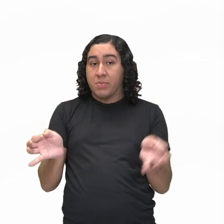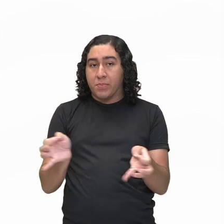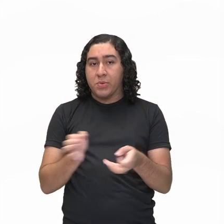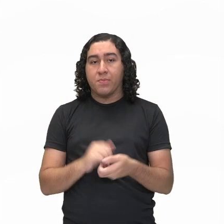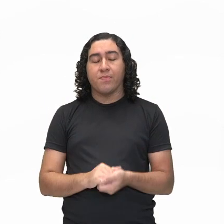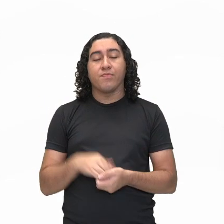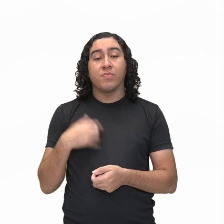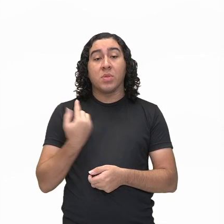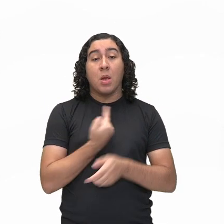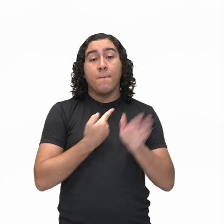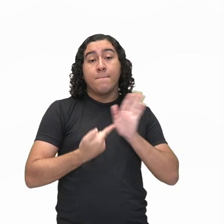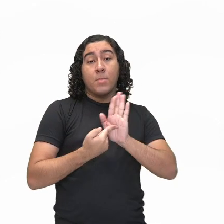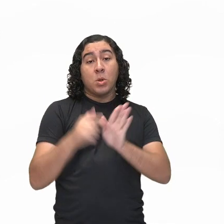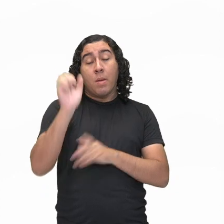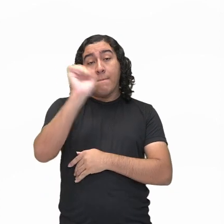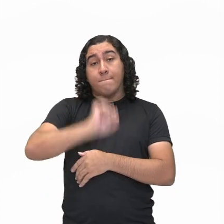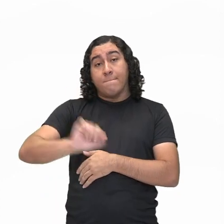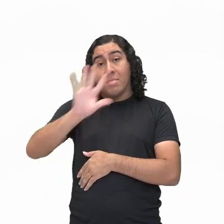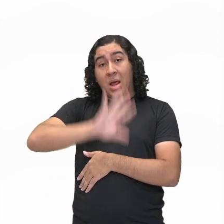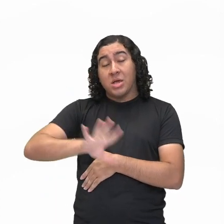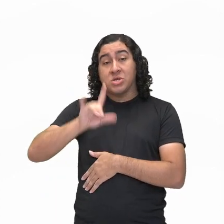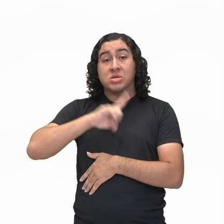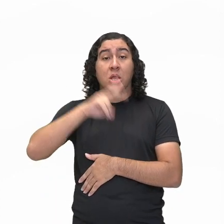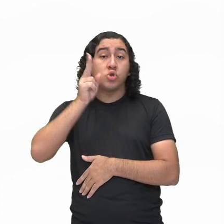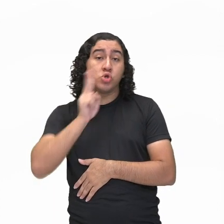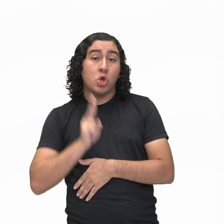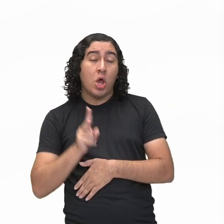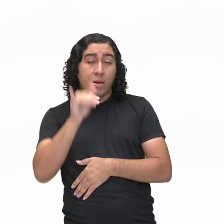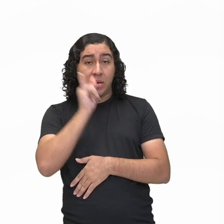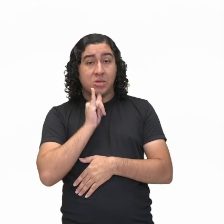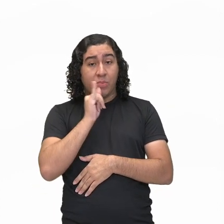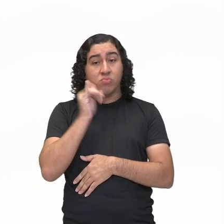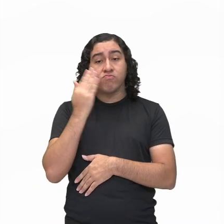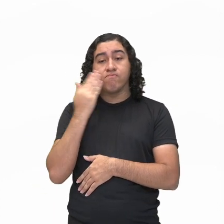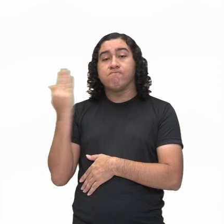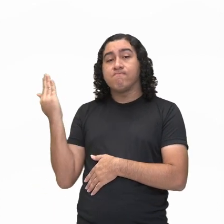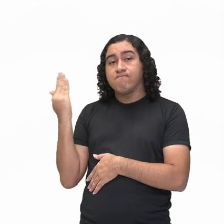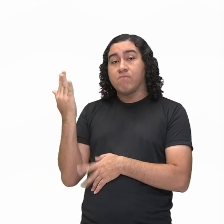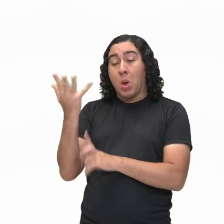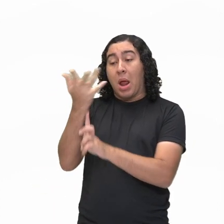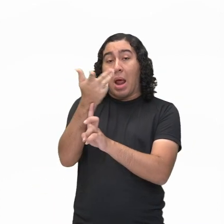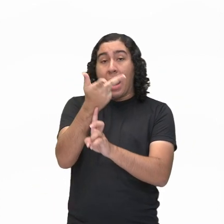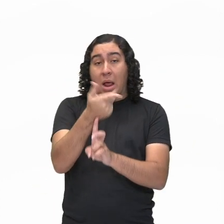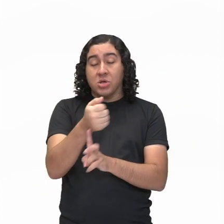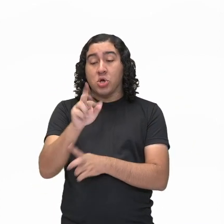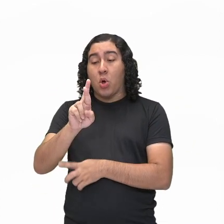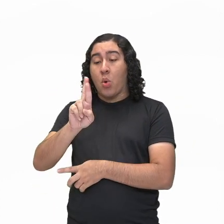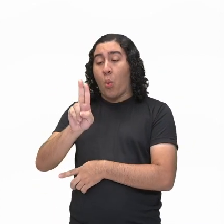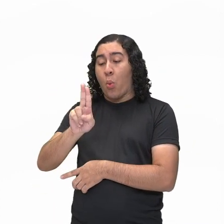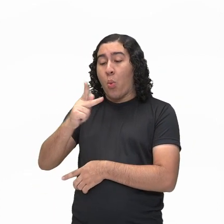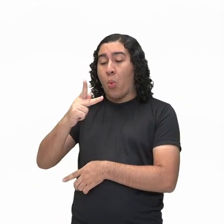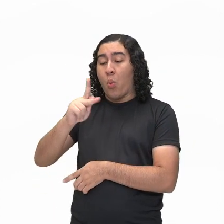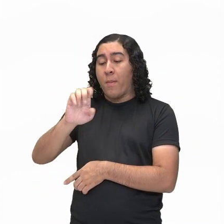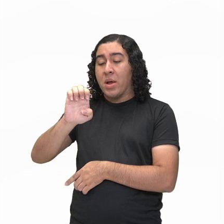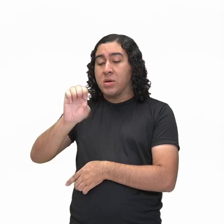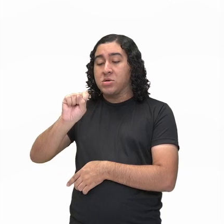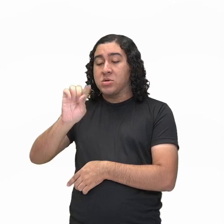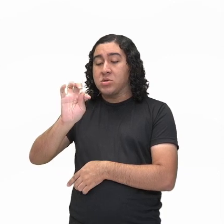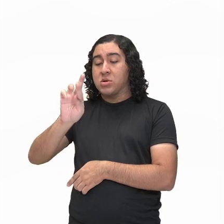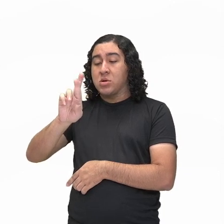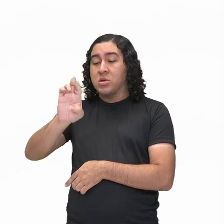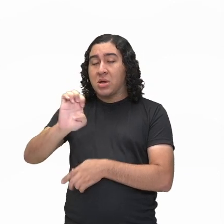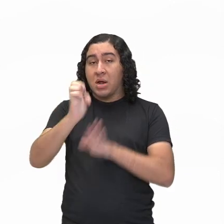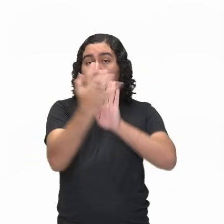que vai contar uma história. Por exemplo, aí a gente tem uma arte rupestre, certo? Que é uma arte que